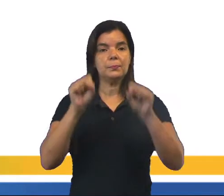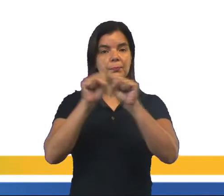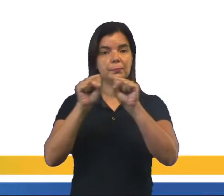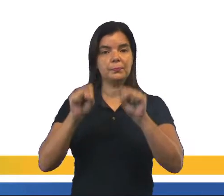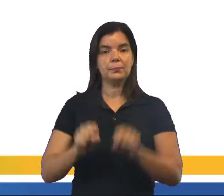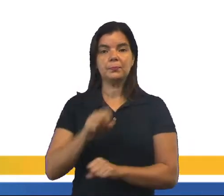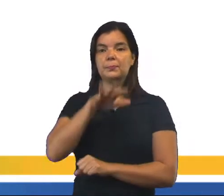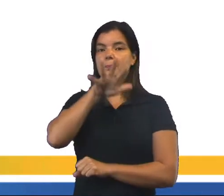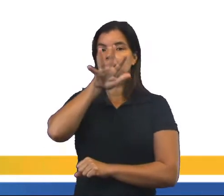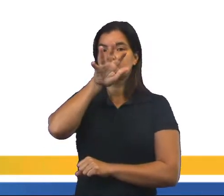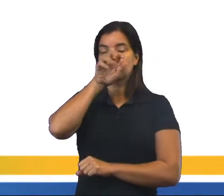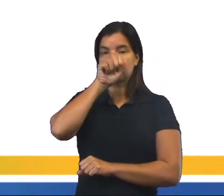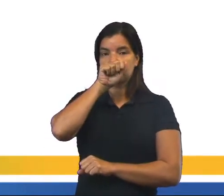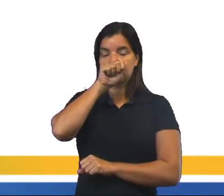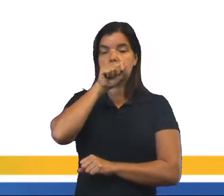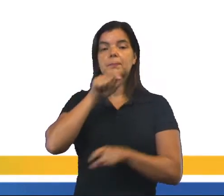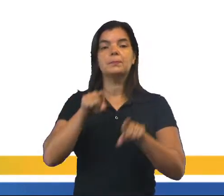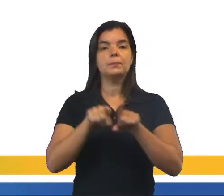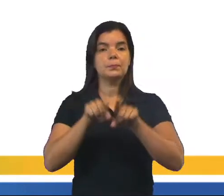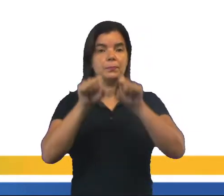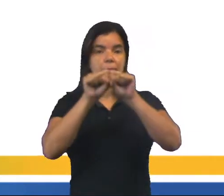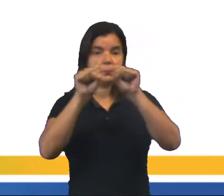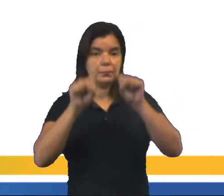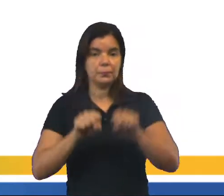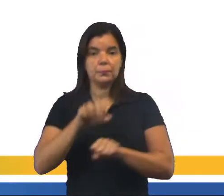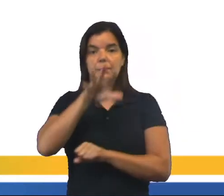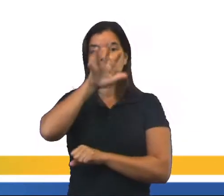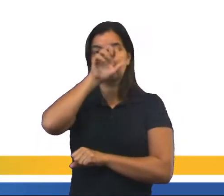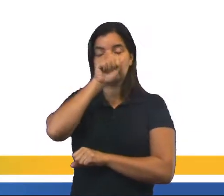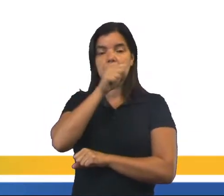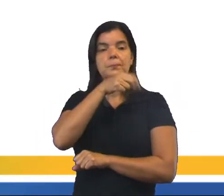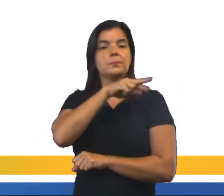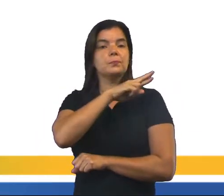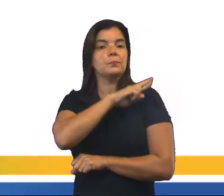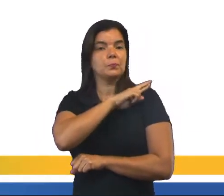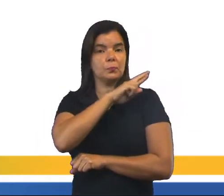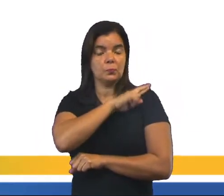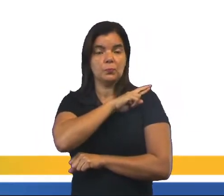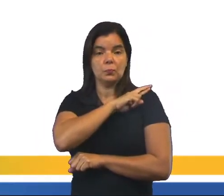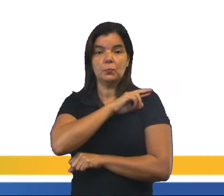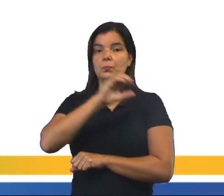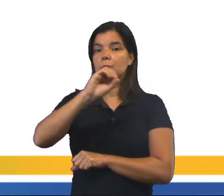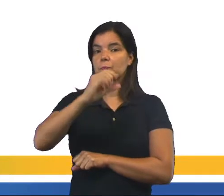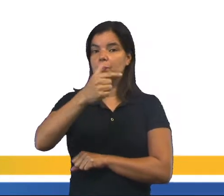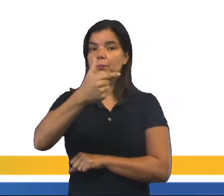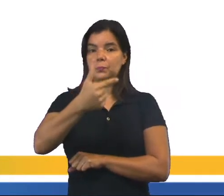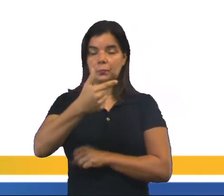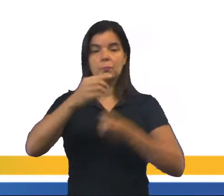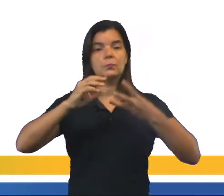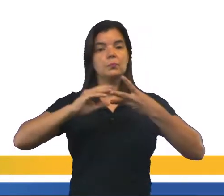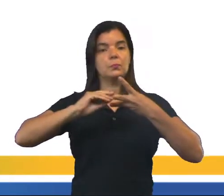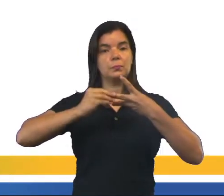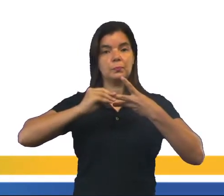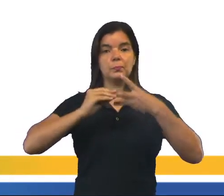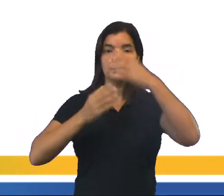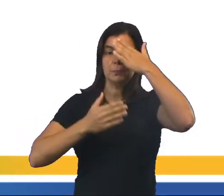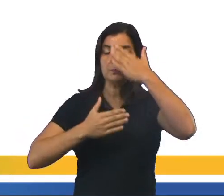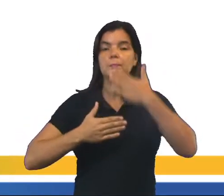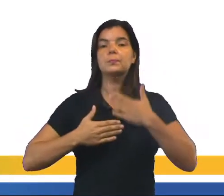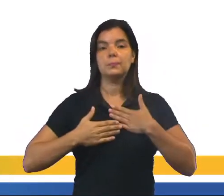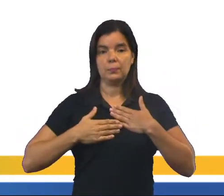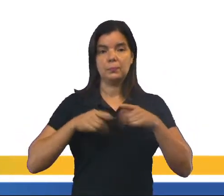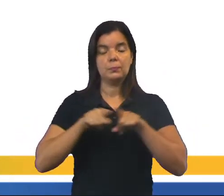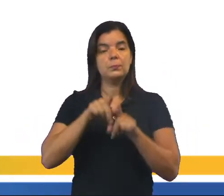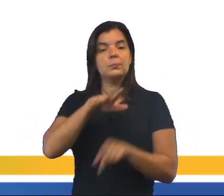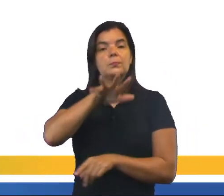Sistema respiratório. O sistema respiratório é responsável por fornecer oxigênio para as células do nosso corpo por meio